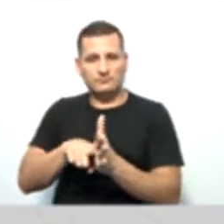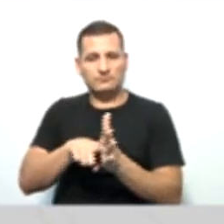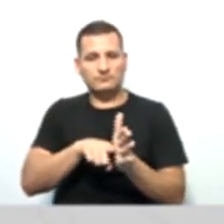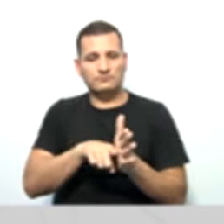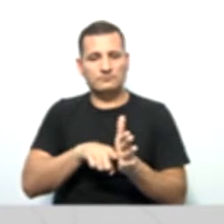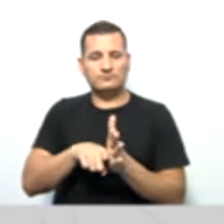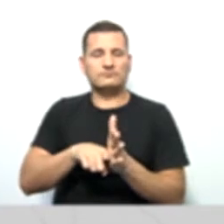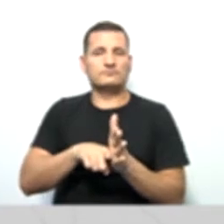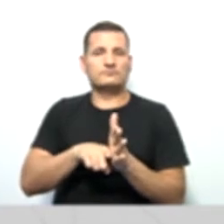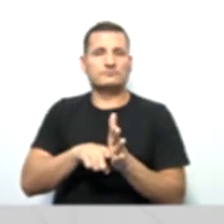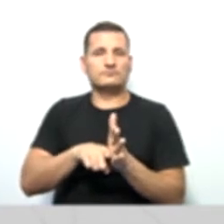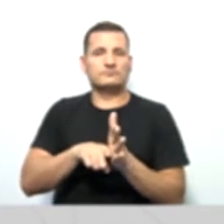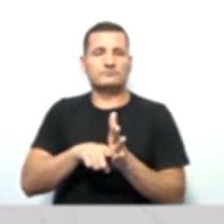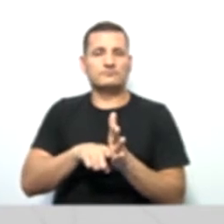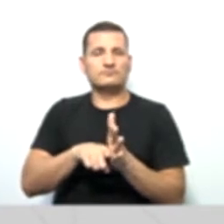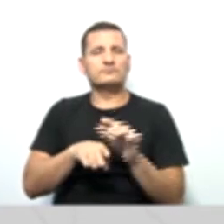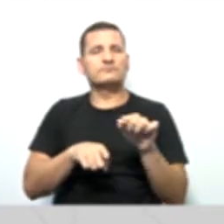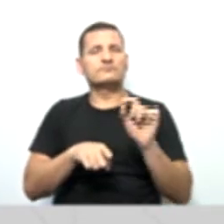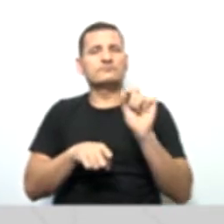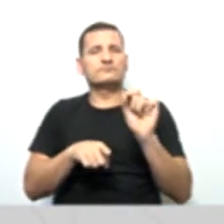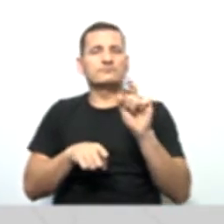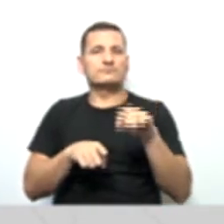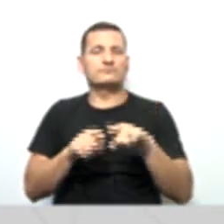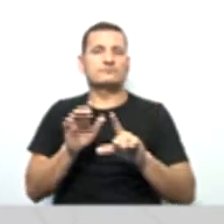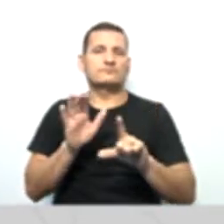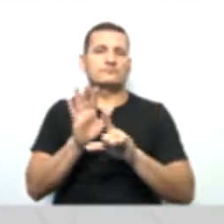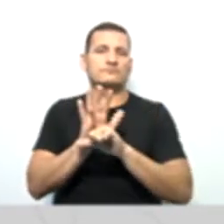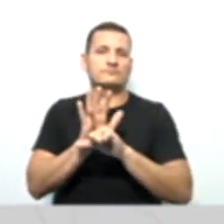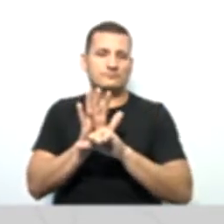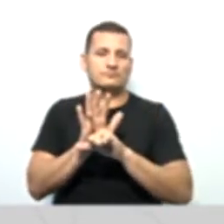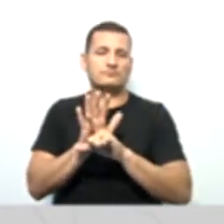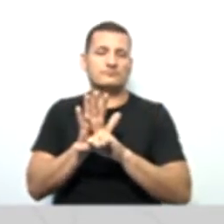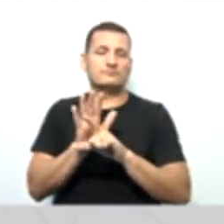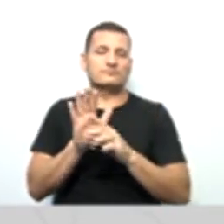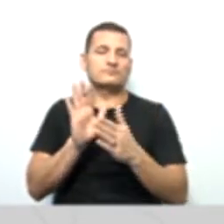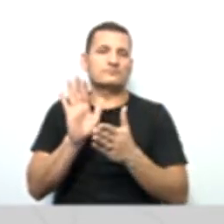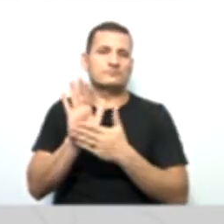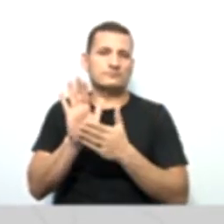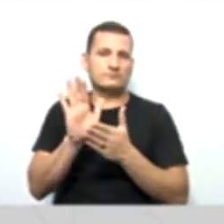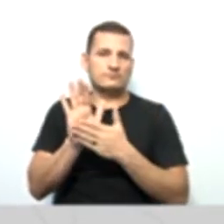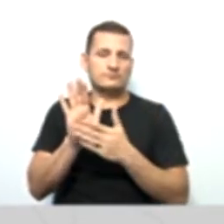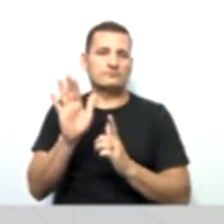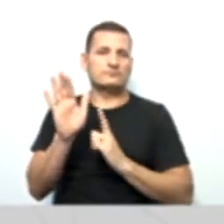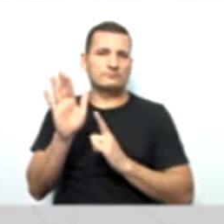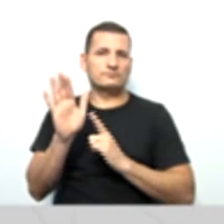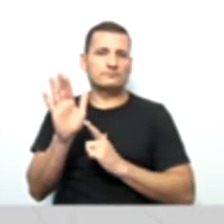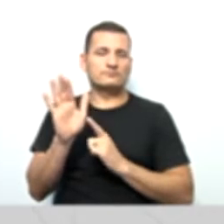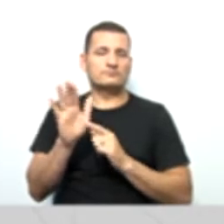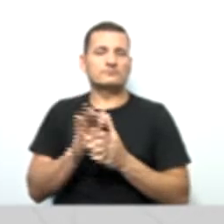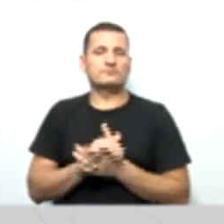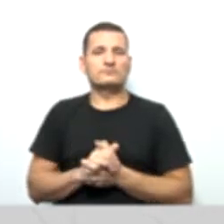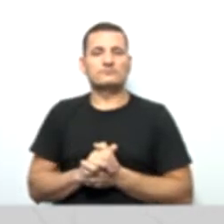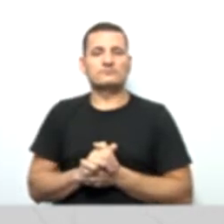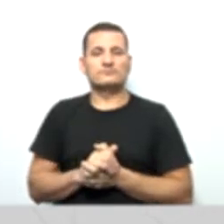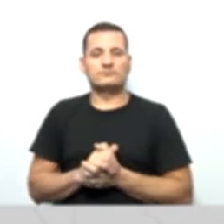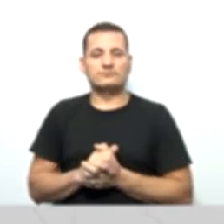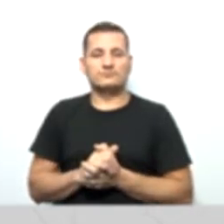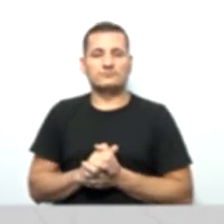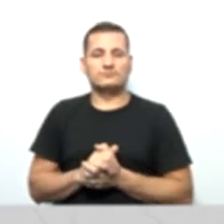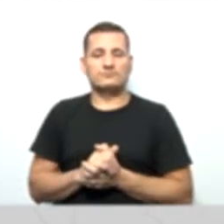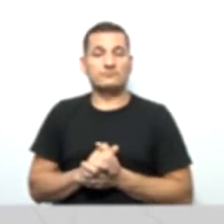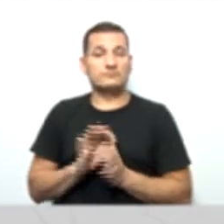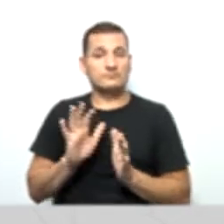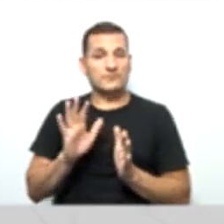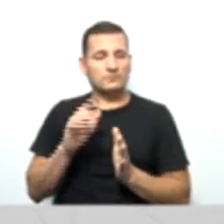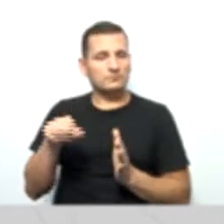isso é o quê? A regulamentação para a auditoria. É proposto em lei que tudo isso seja feito. E cá